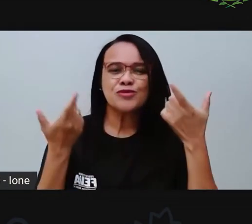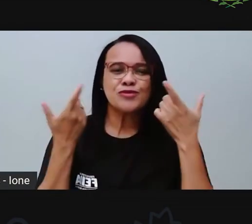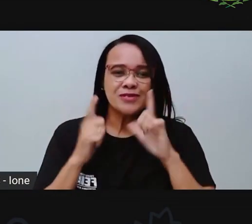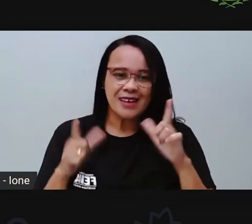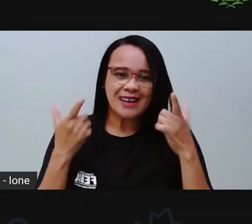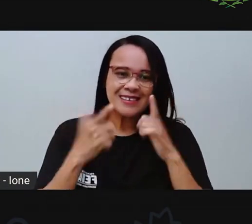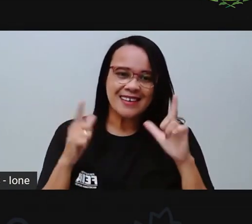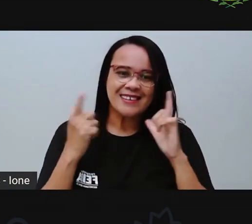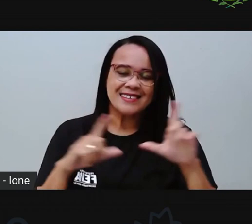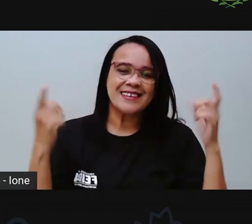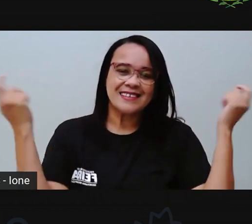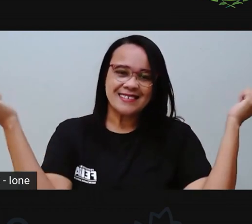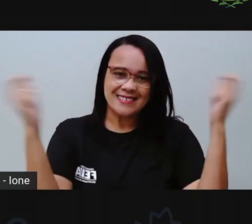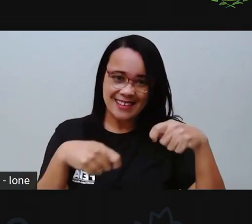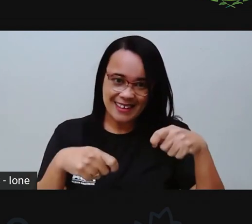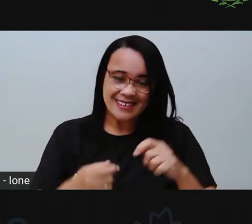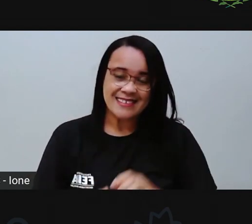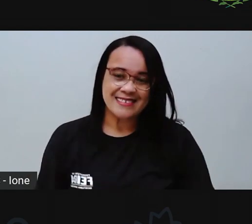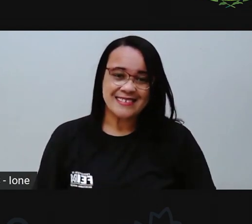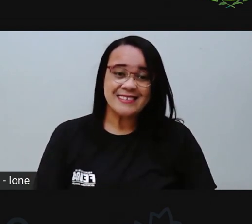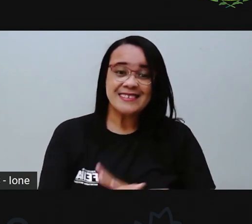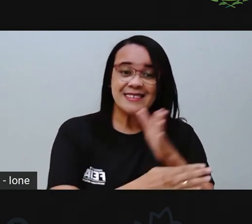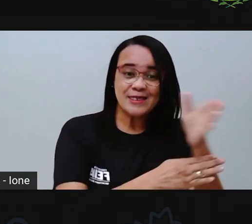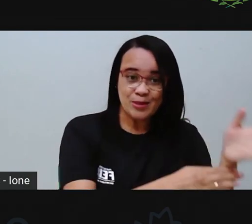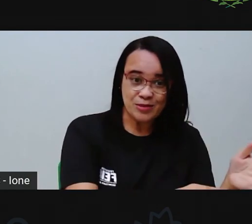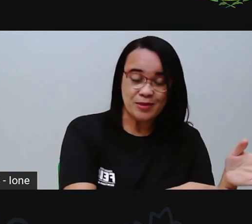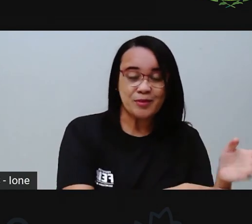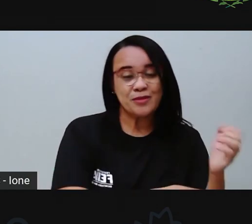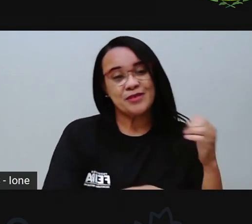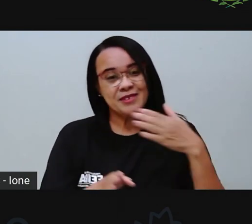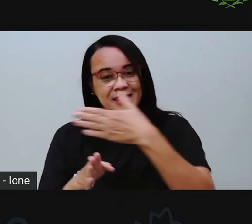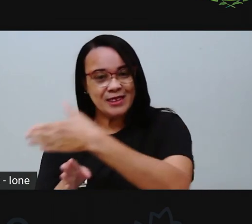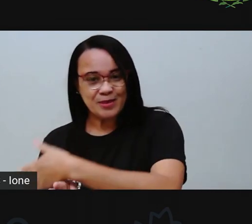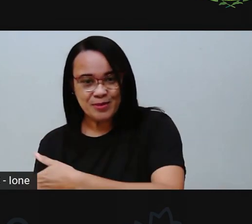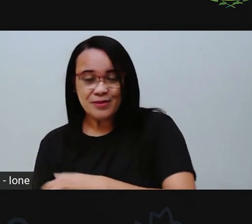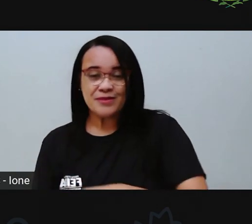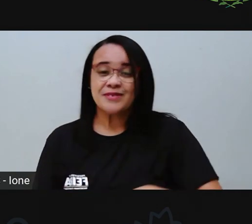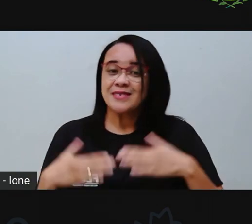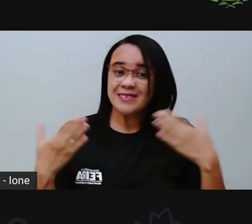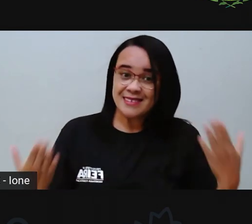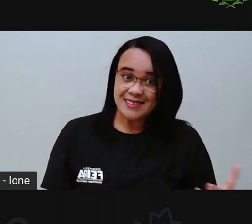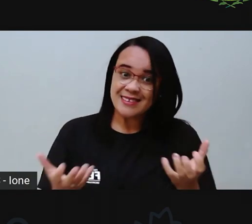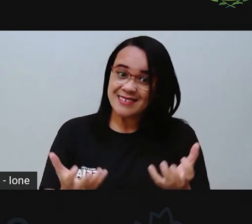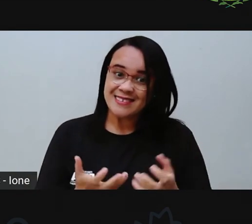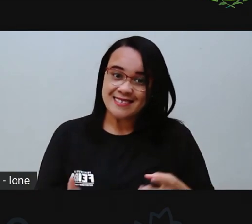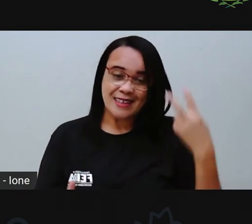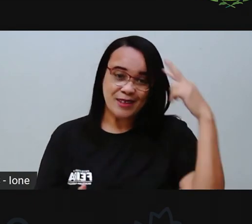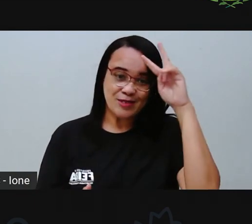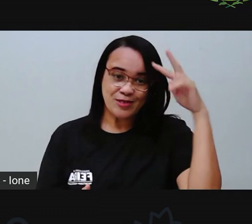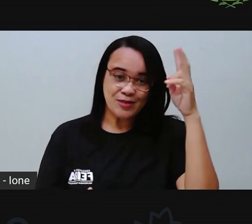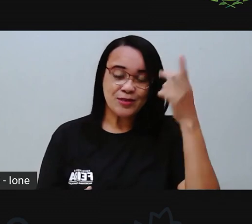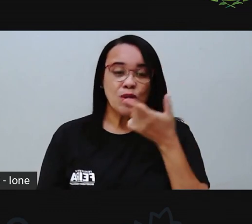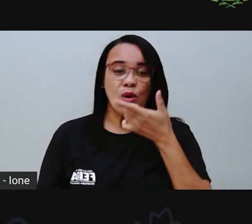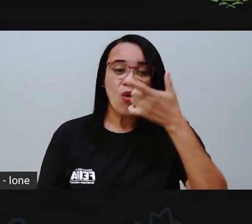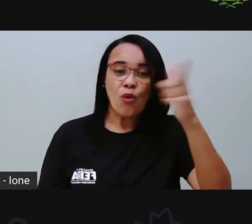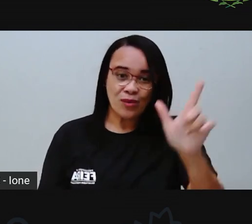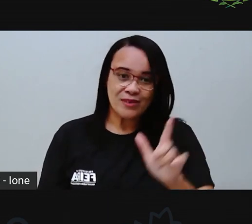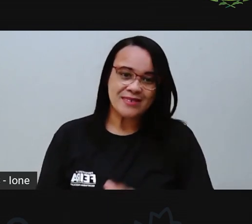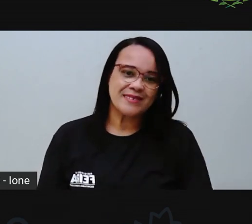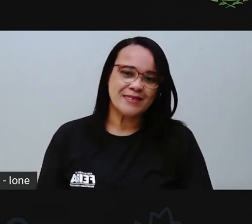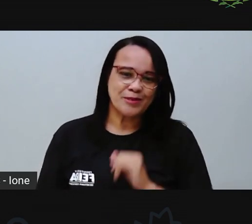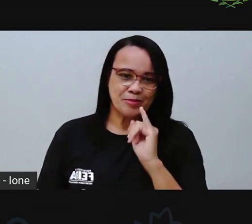Entrou por uma porta, saiu por outra. Quem quiser que conte outra. E aí, gente, vocês